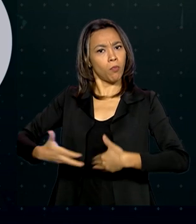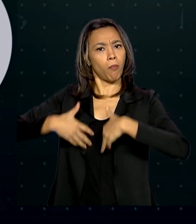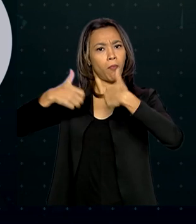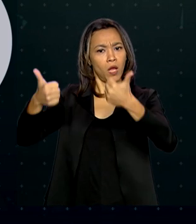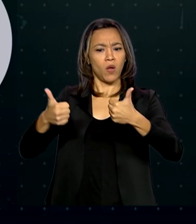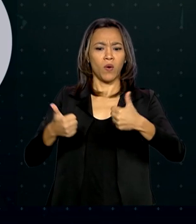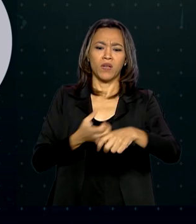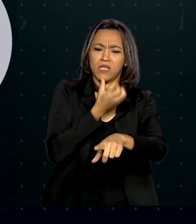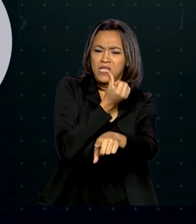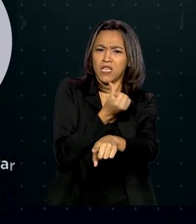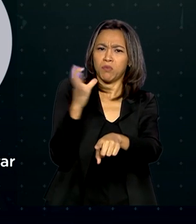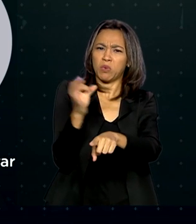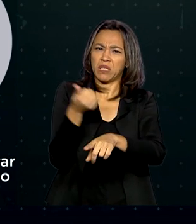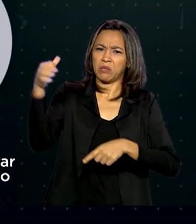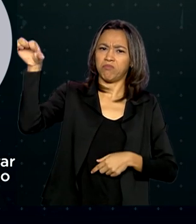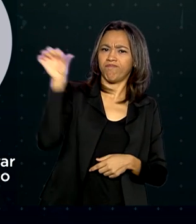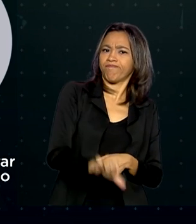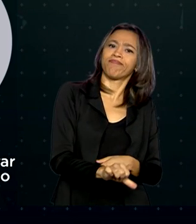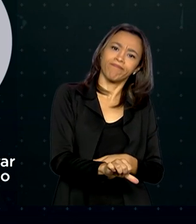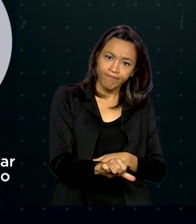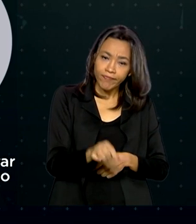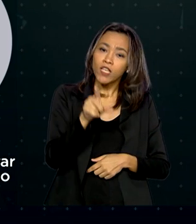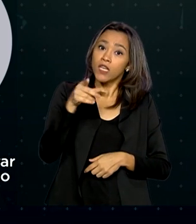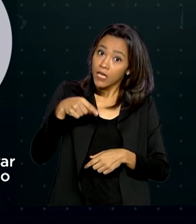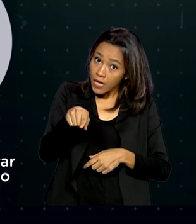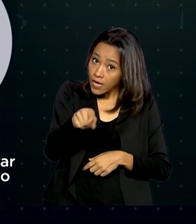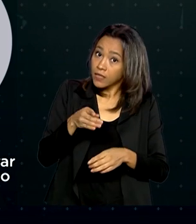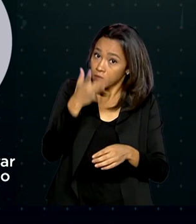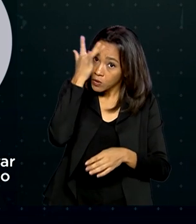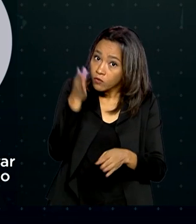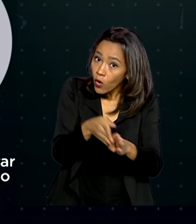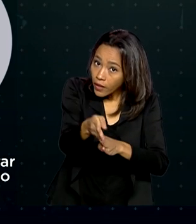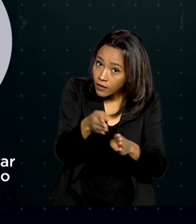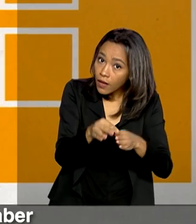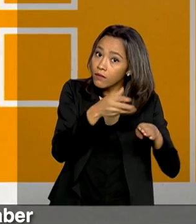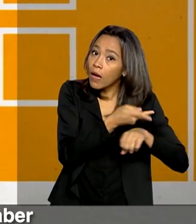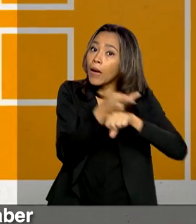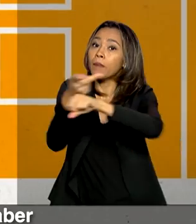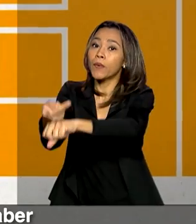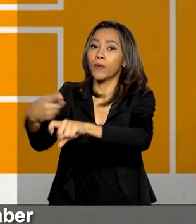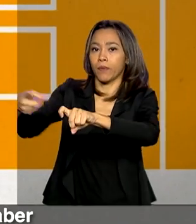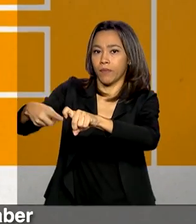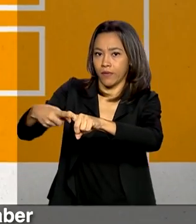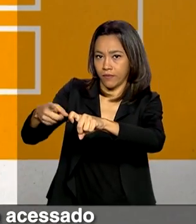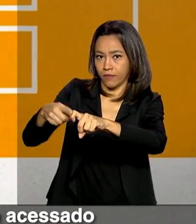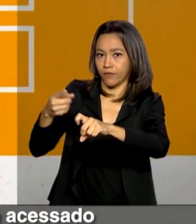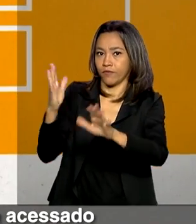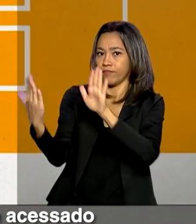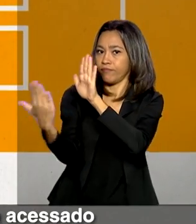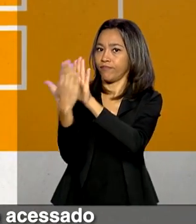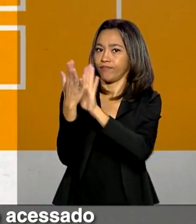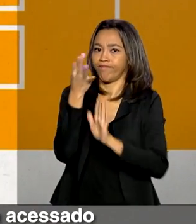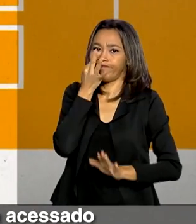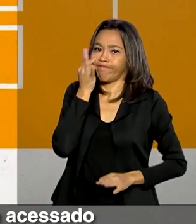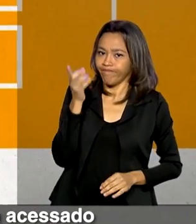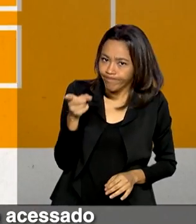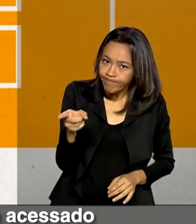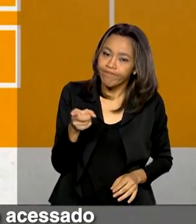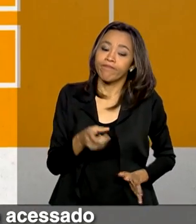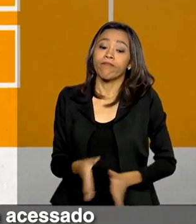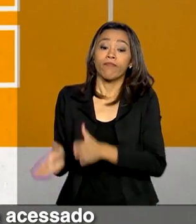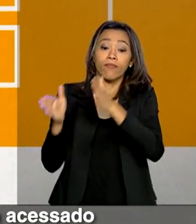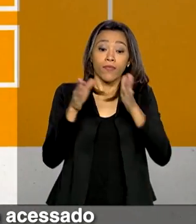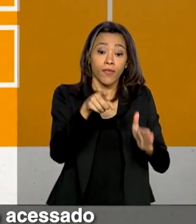pioraram e foram orientados a procurar atendimento médico. A novidade agora é que o Telesus